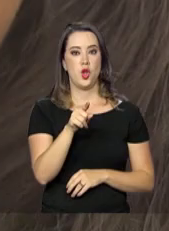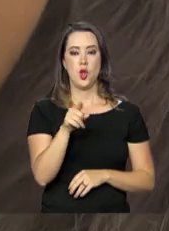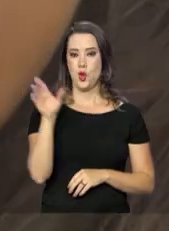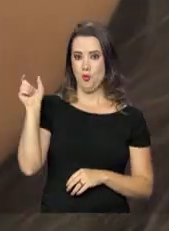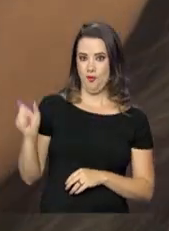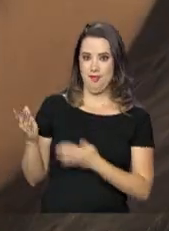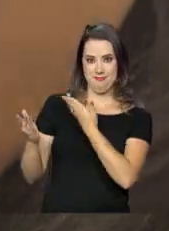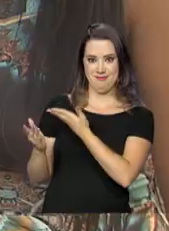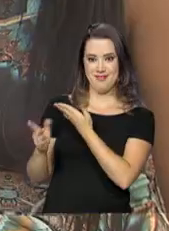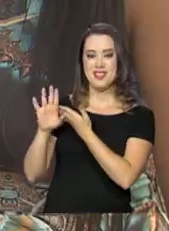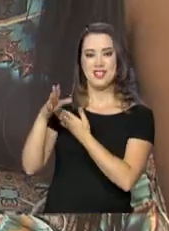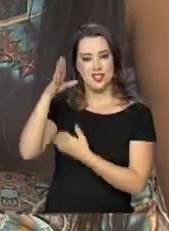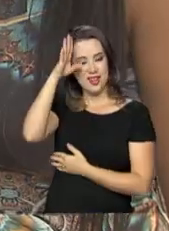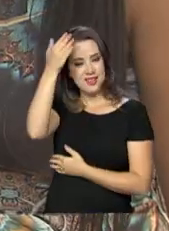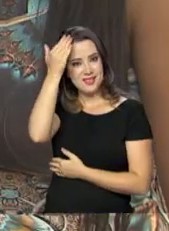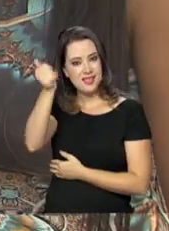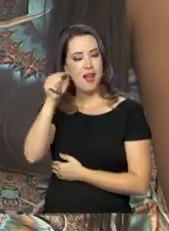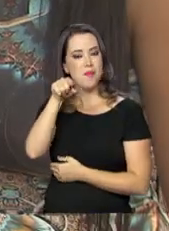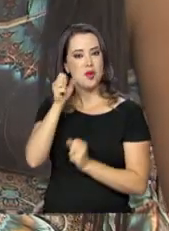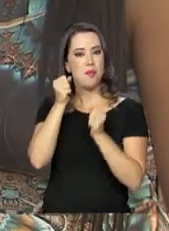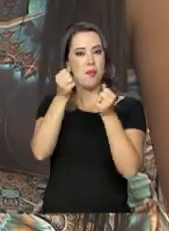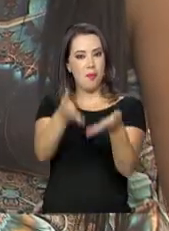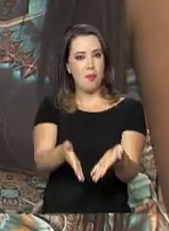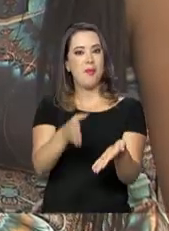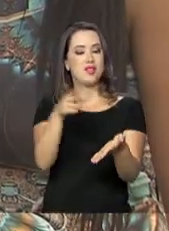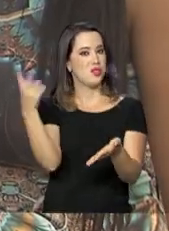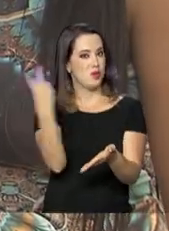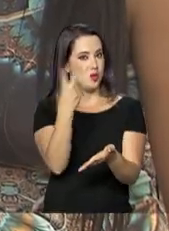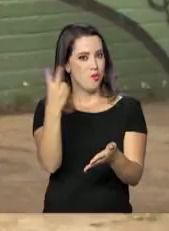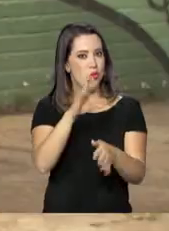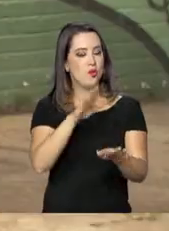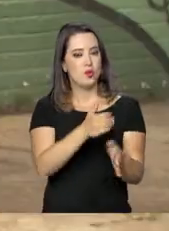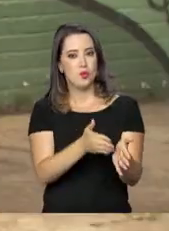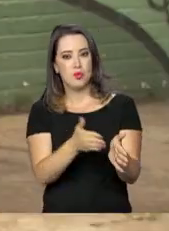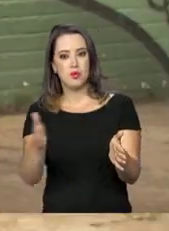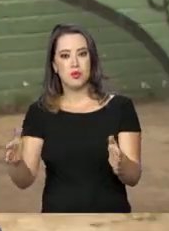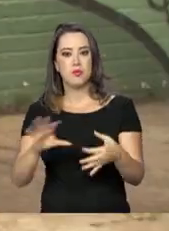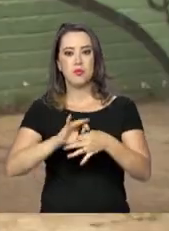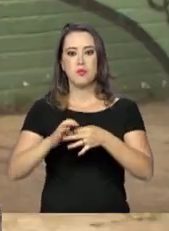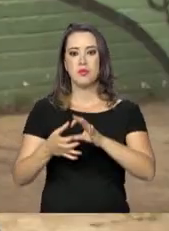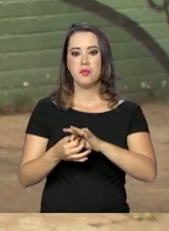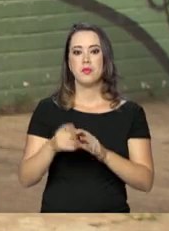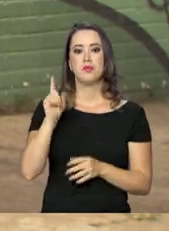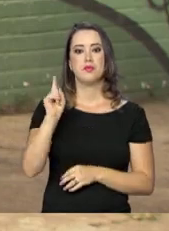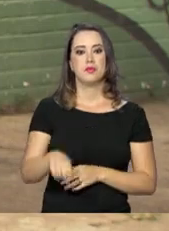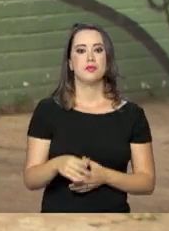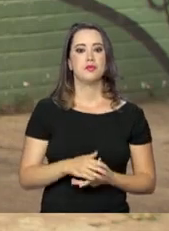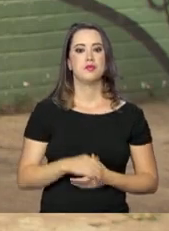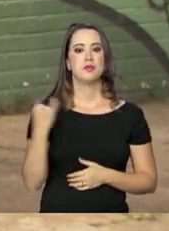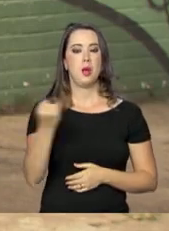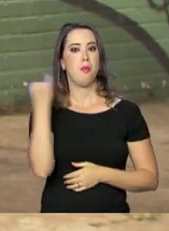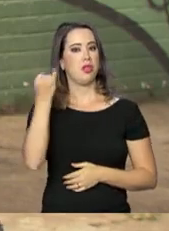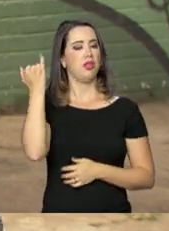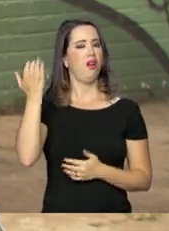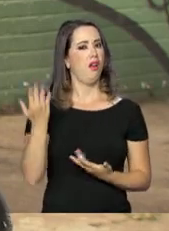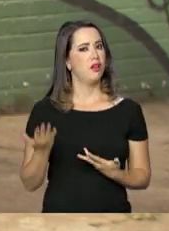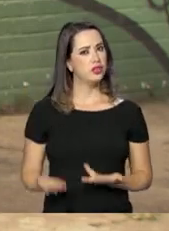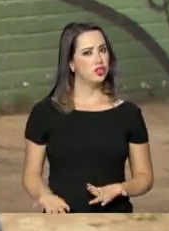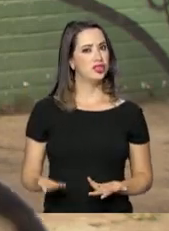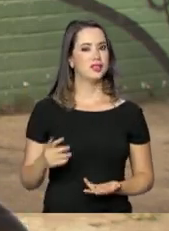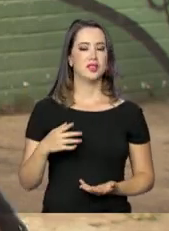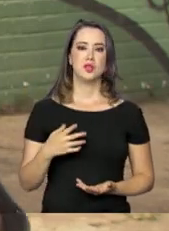da reportagem, já garantiu a participação na segunda fase da Olimpíada. É uma coisa muito grande, assim, então,